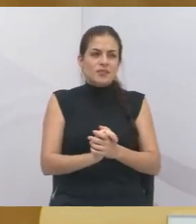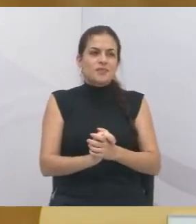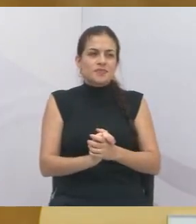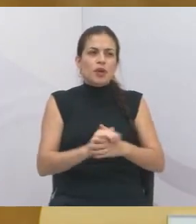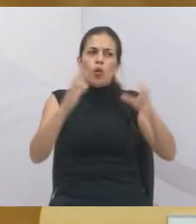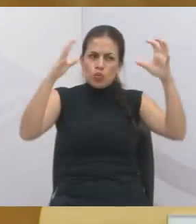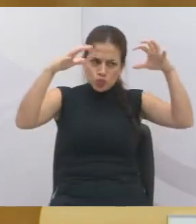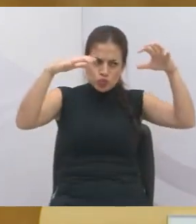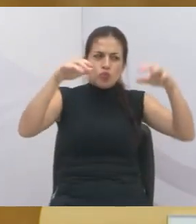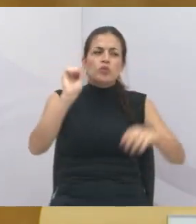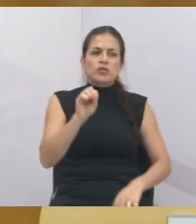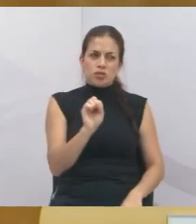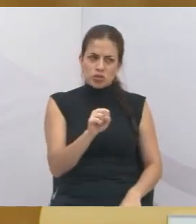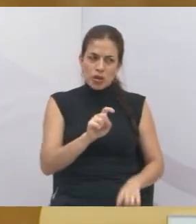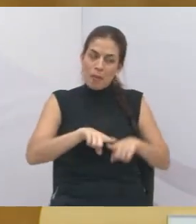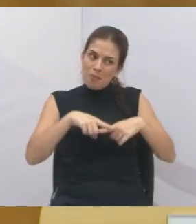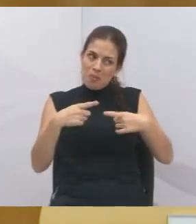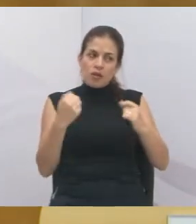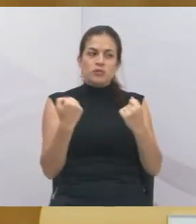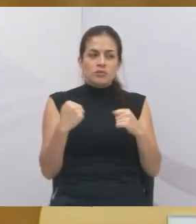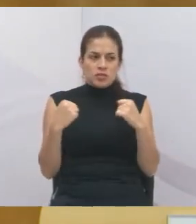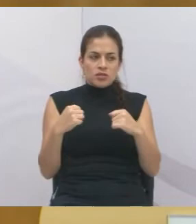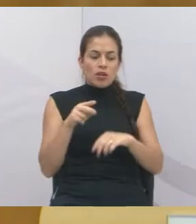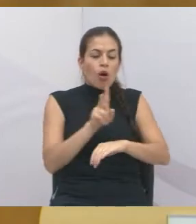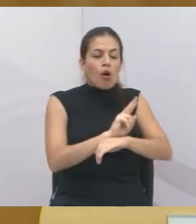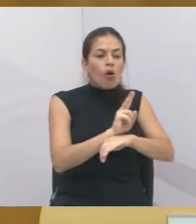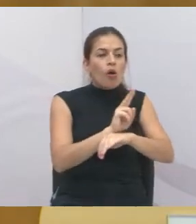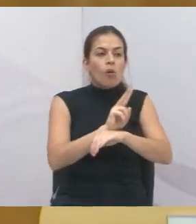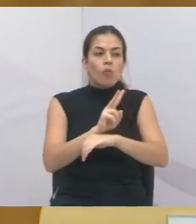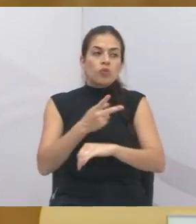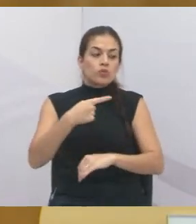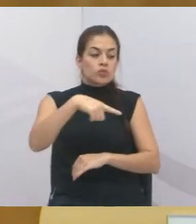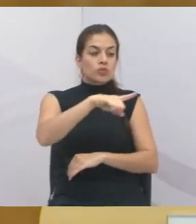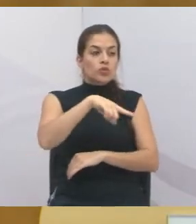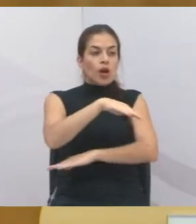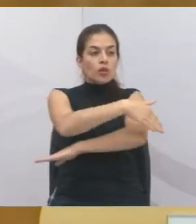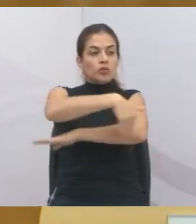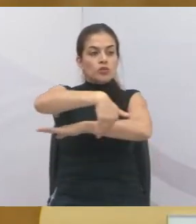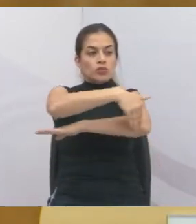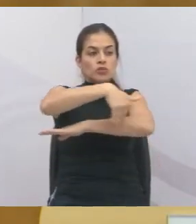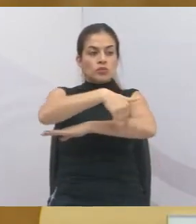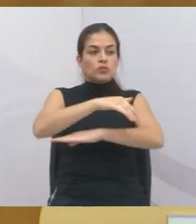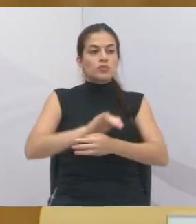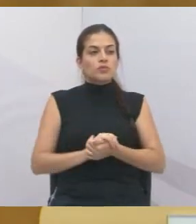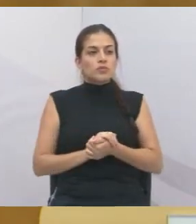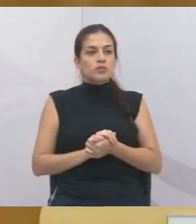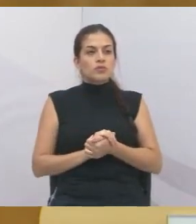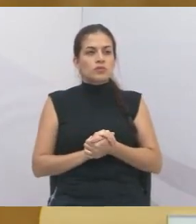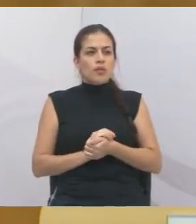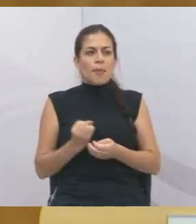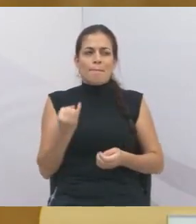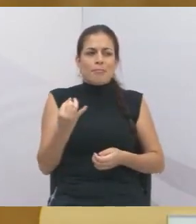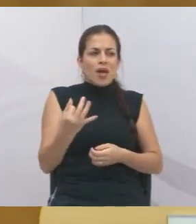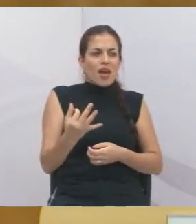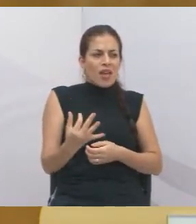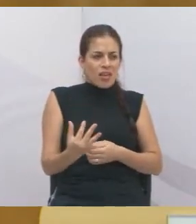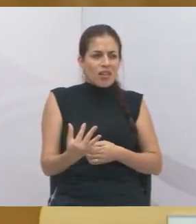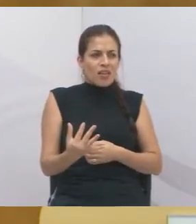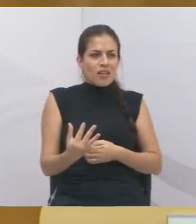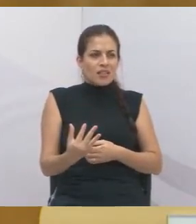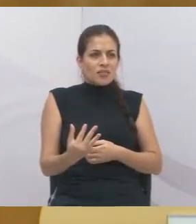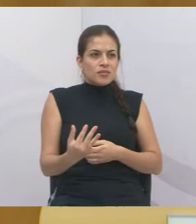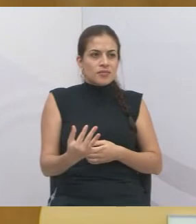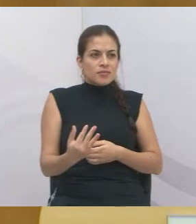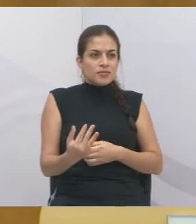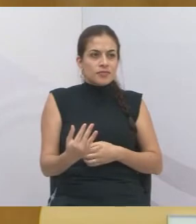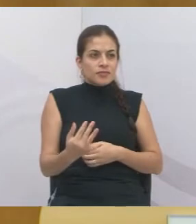é tempo da prefeitura fazer a fiscalização nessa estrada. Muitas também pessoas que frequentam o Clube Boa